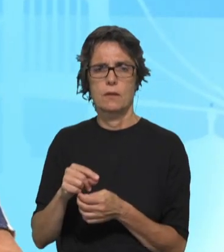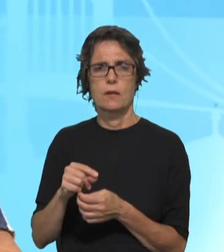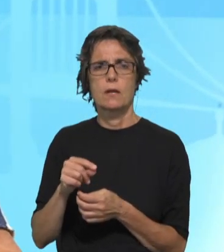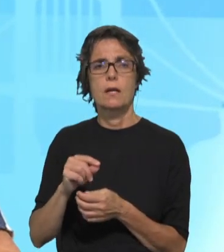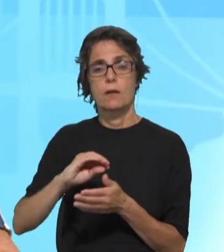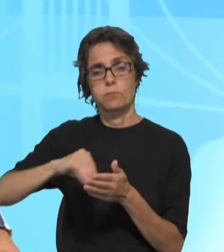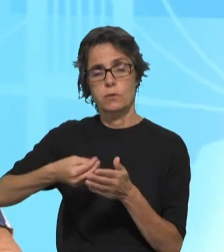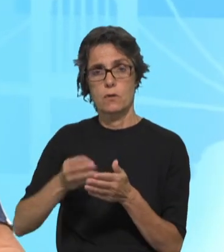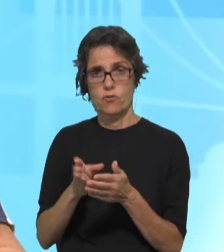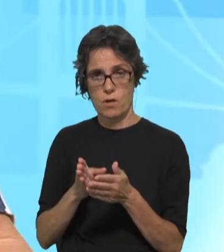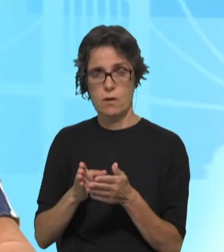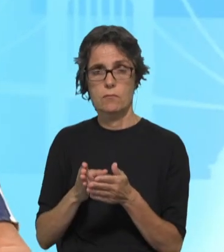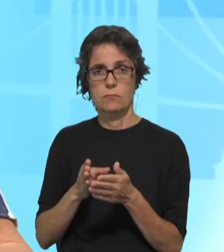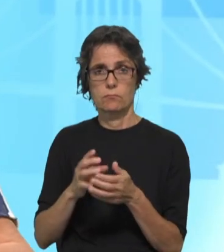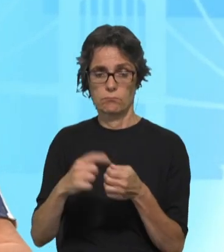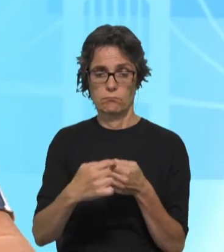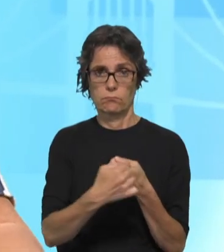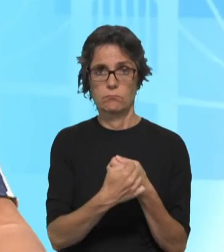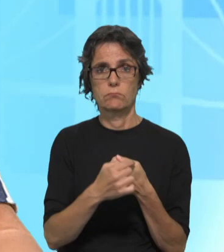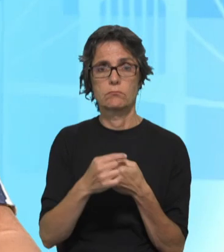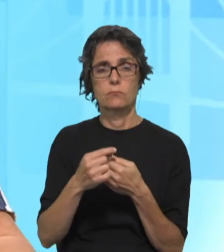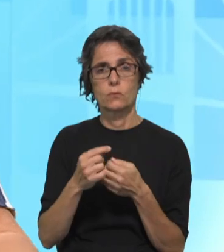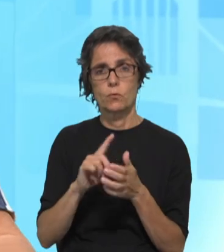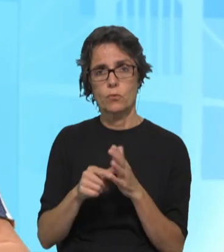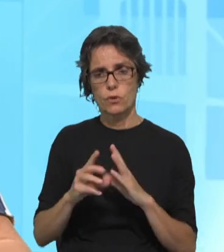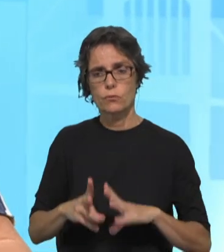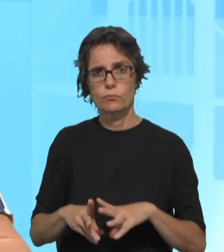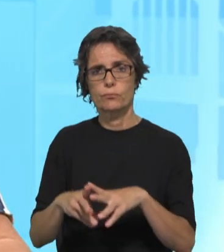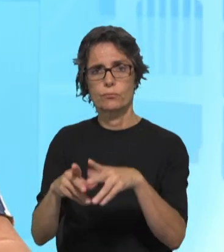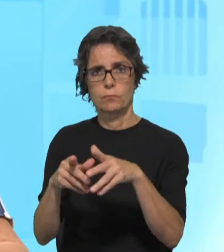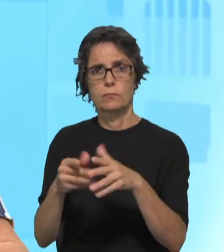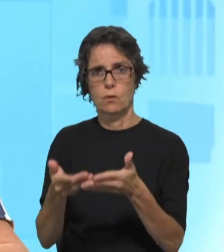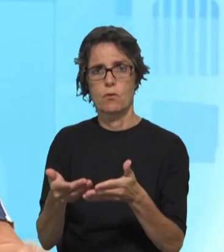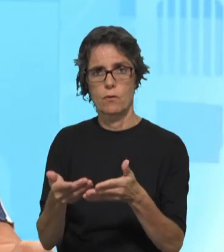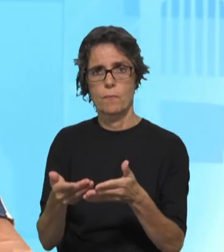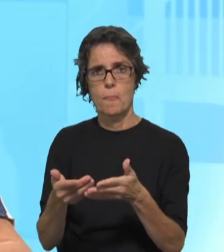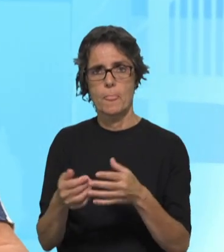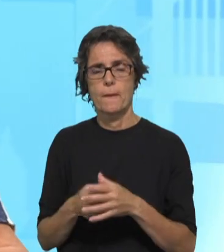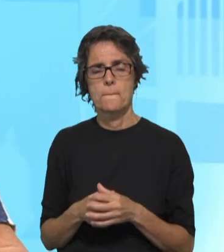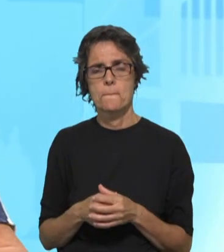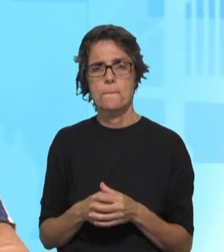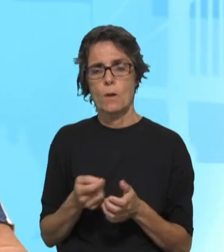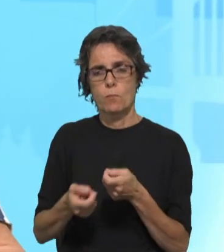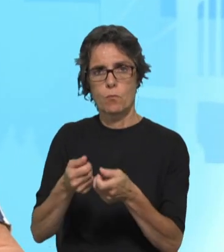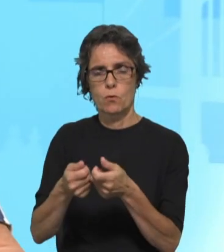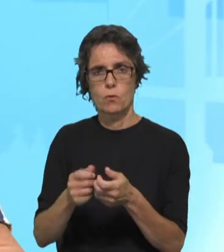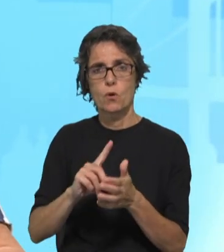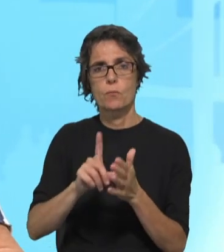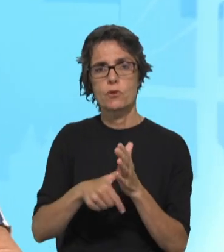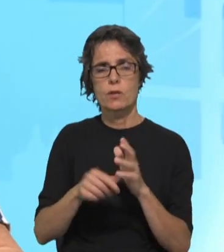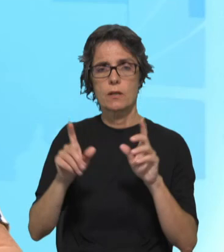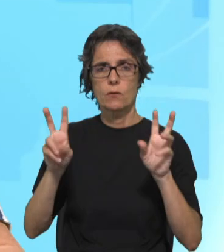em relação a uma coisa que está a avançar, embora vá dando os seus passos, que é o projeto Eco